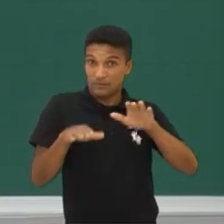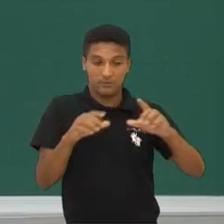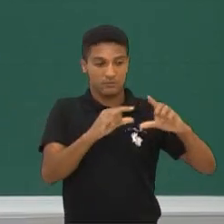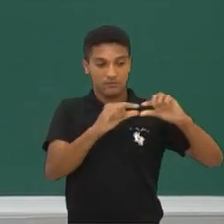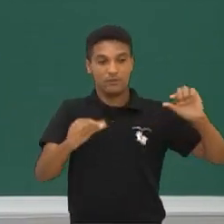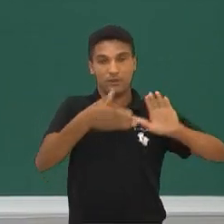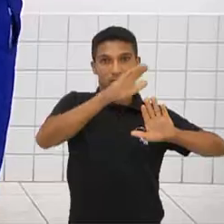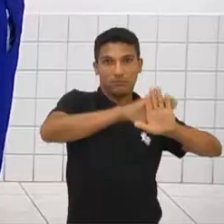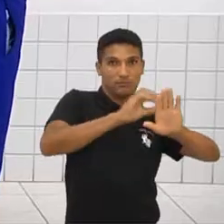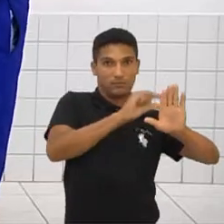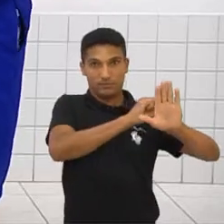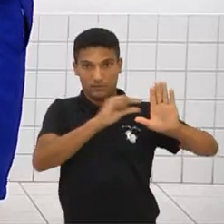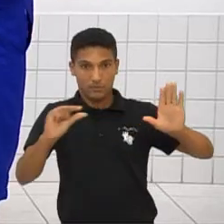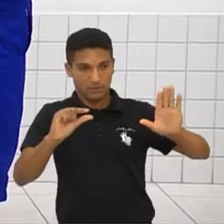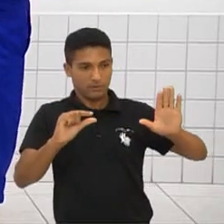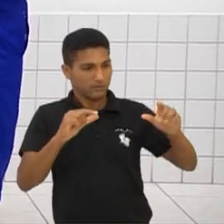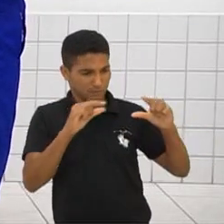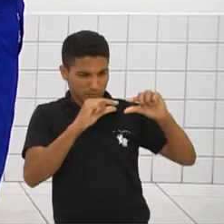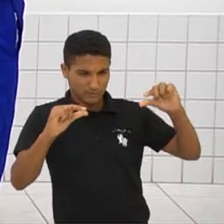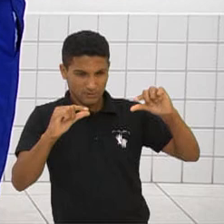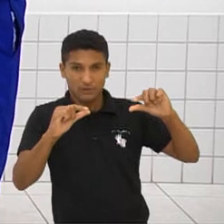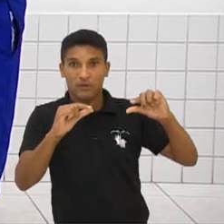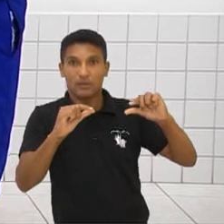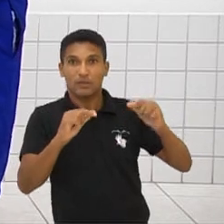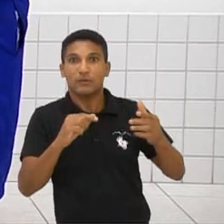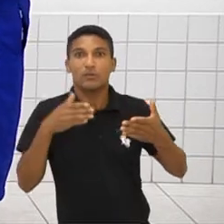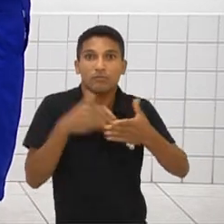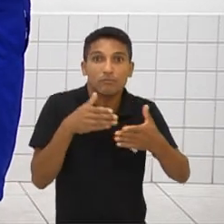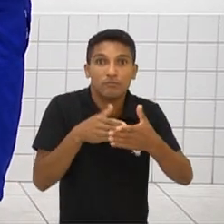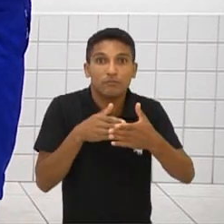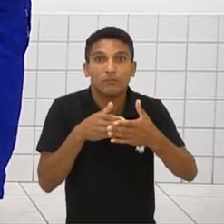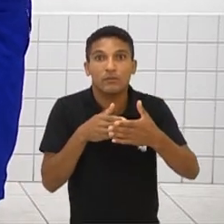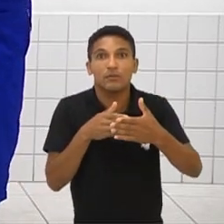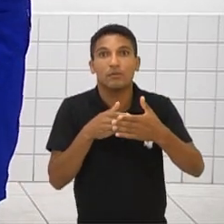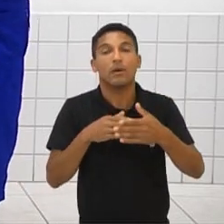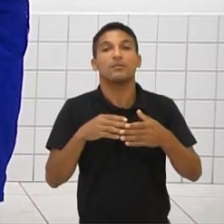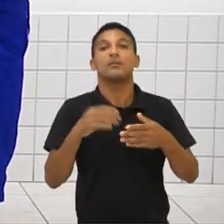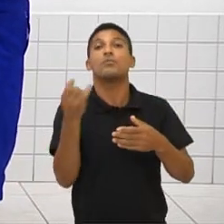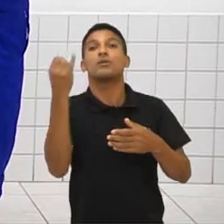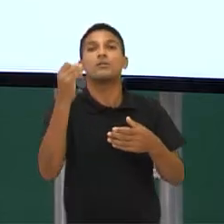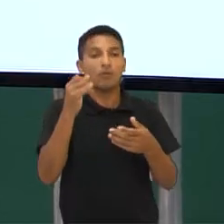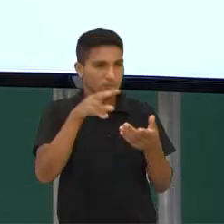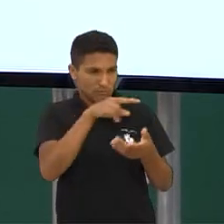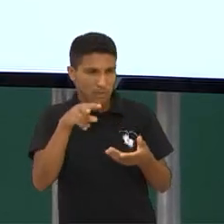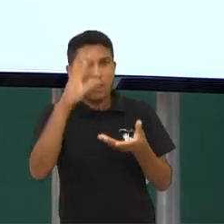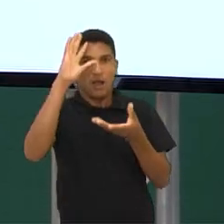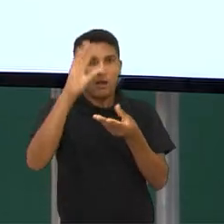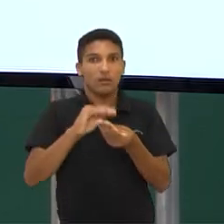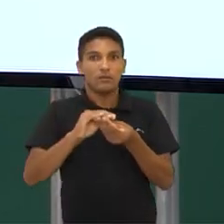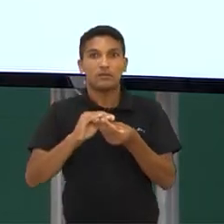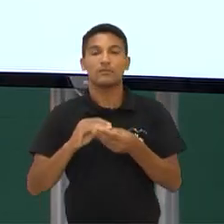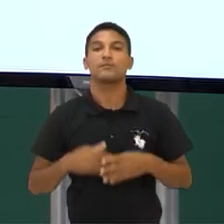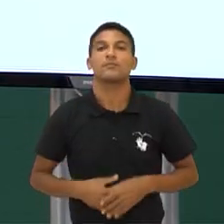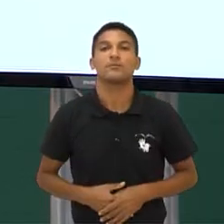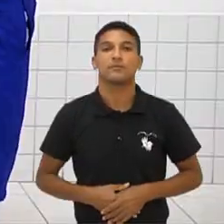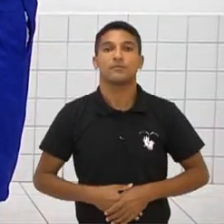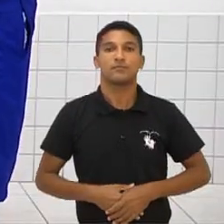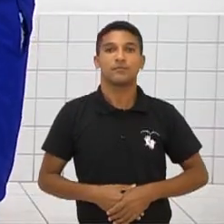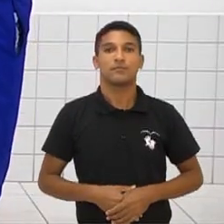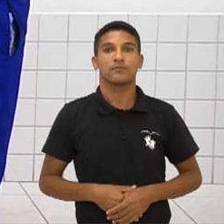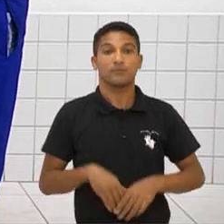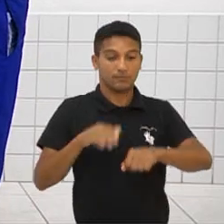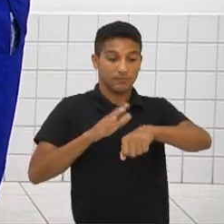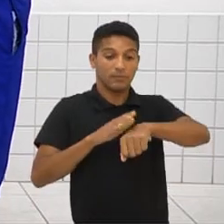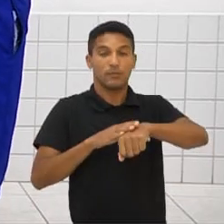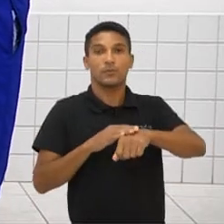responder a sua questão. Se tiverem mais curiosidade, digita aí no Google, que vai aparecer muitas expressões idiomáticas para vocês poderem aprender. Ok? Tempo